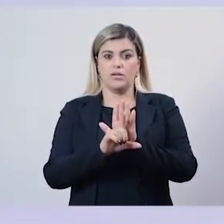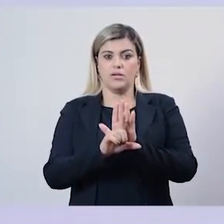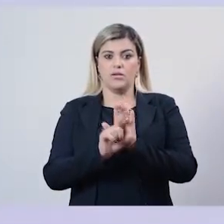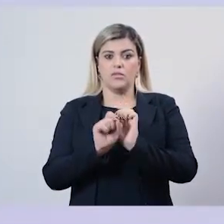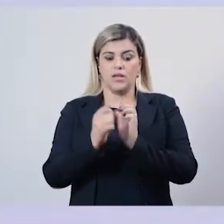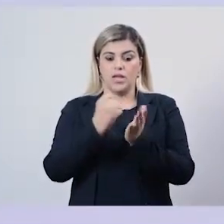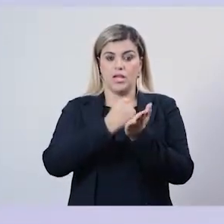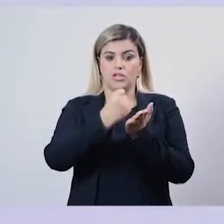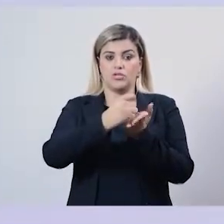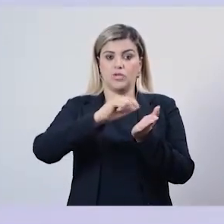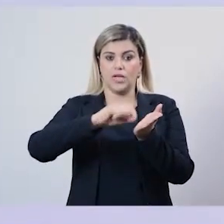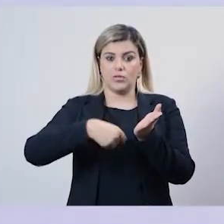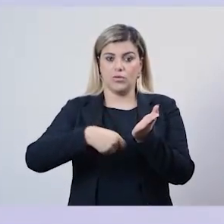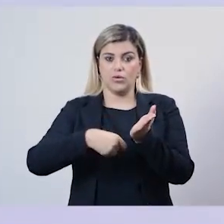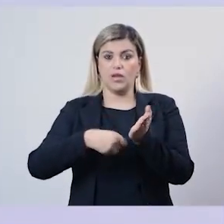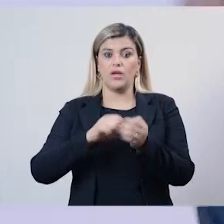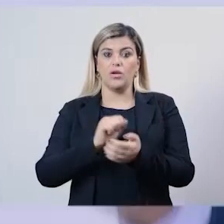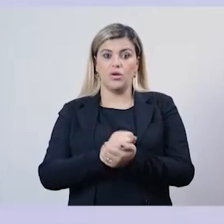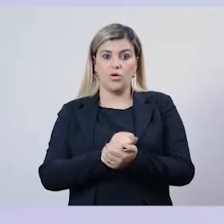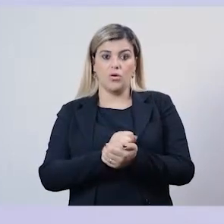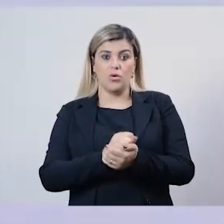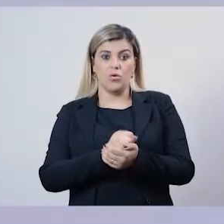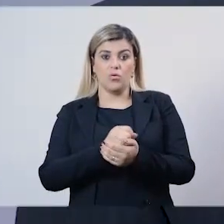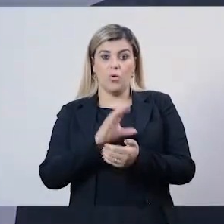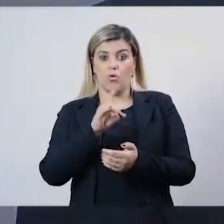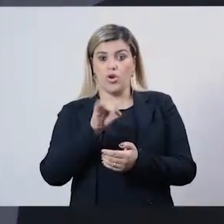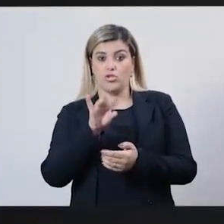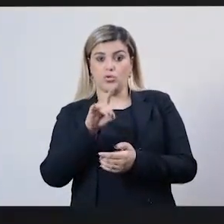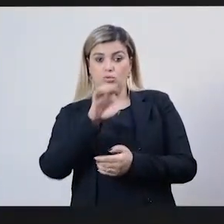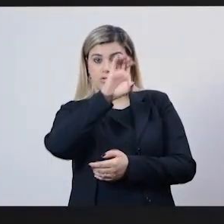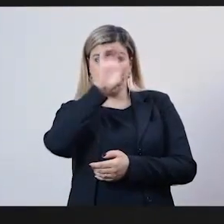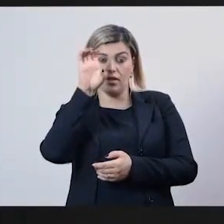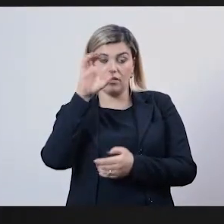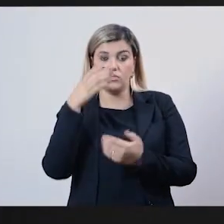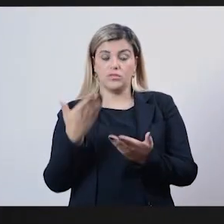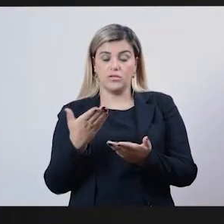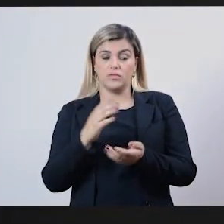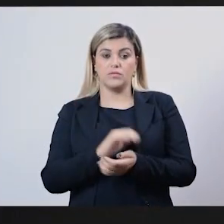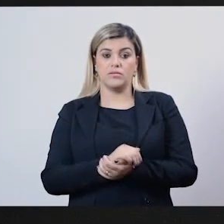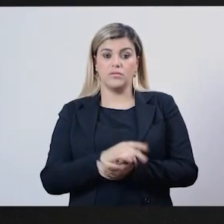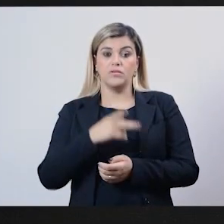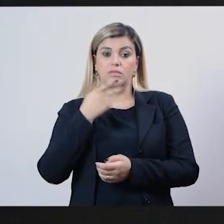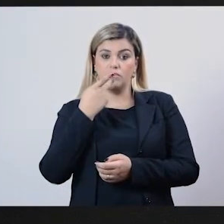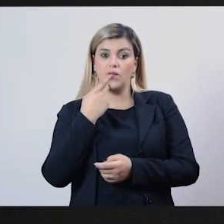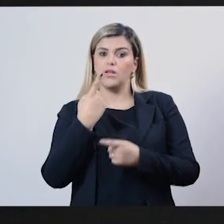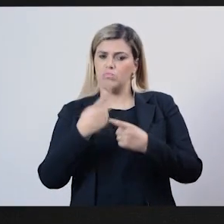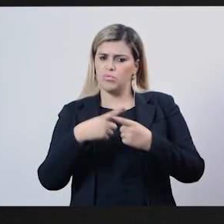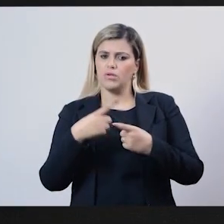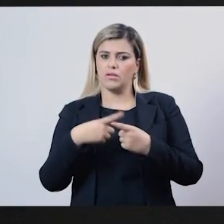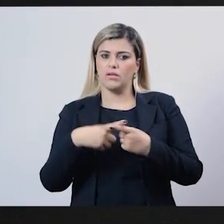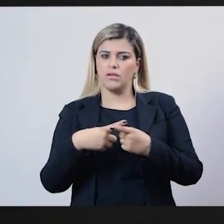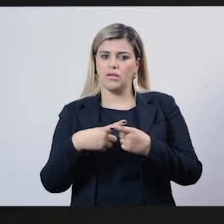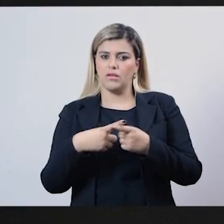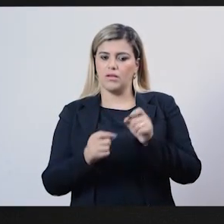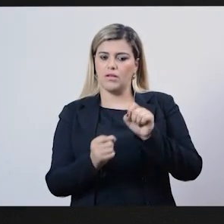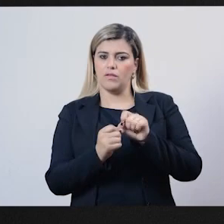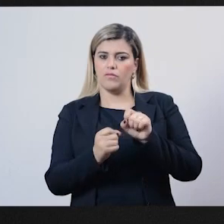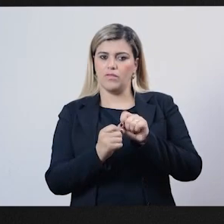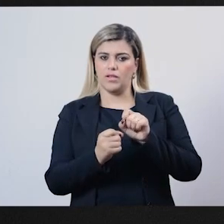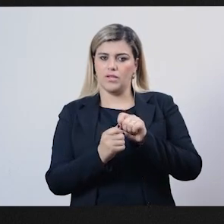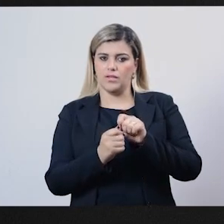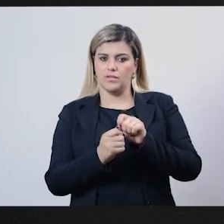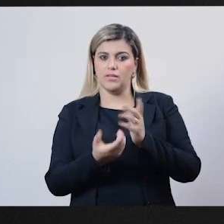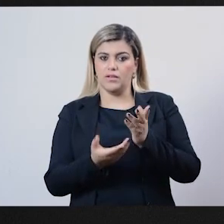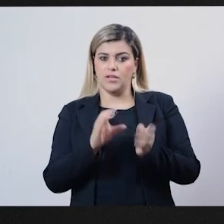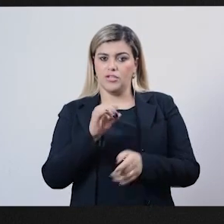Inclusive com o Código de Ética, né? Com o Código de E ele falou por que ele fez aquele Código de Ética,